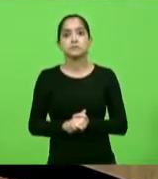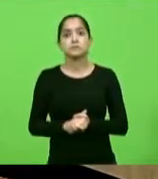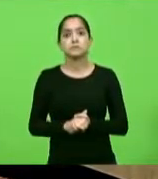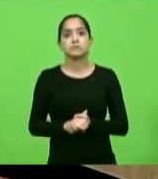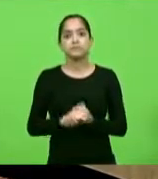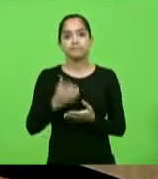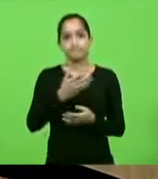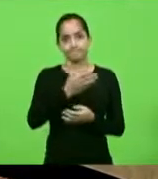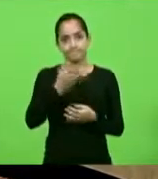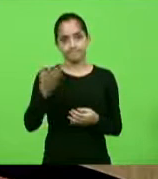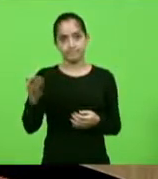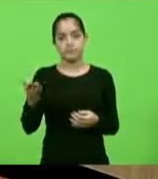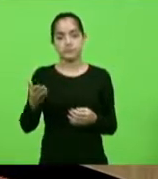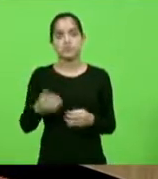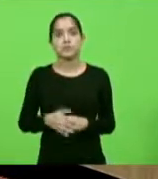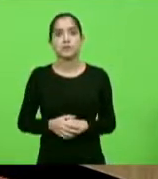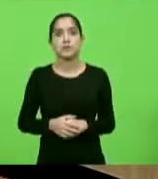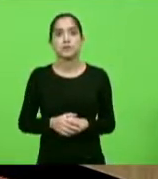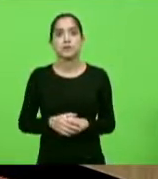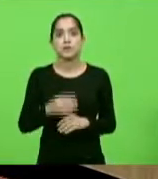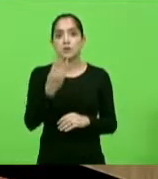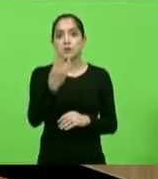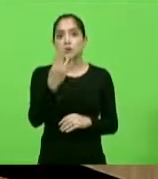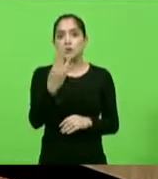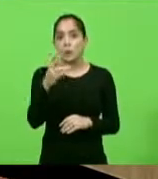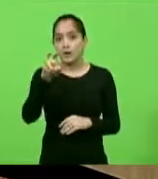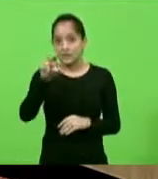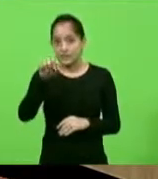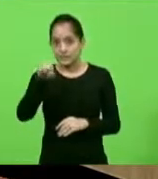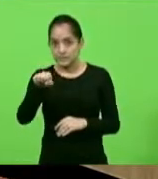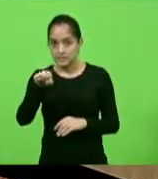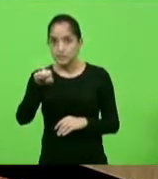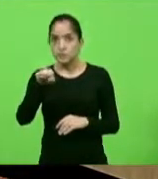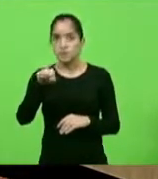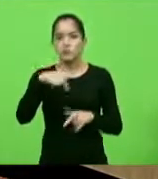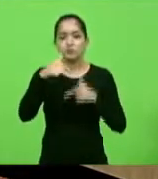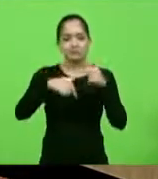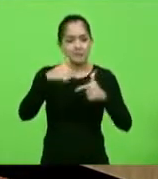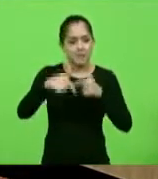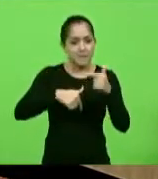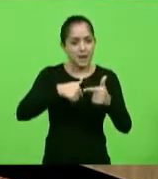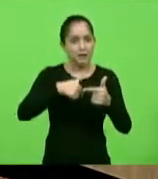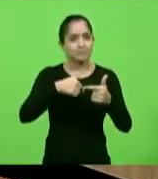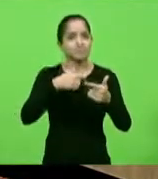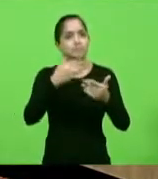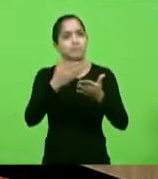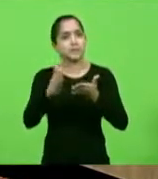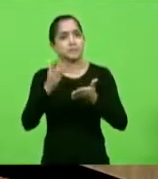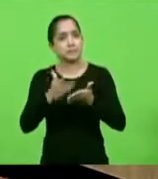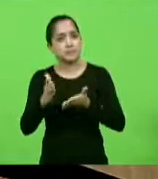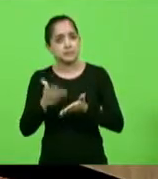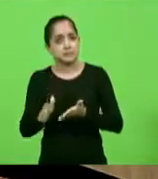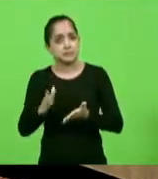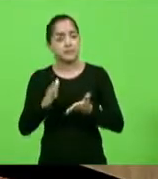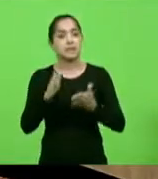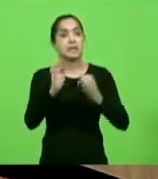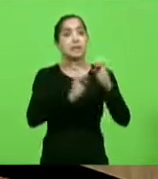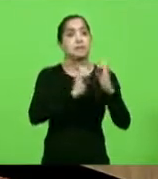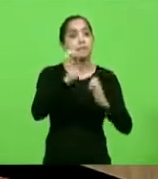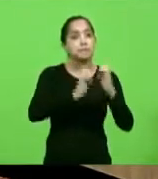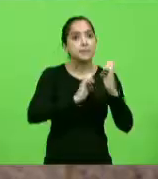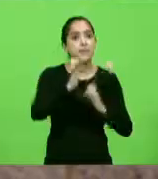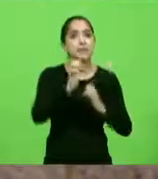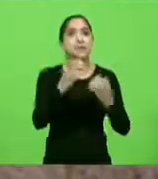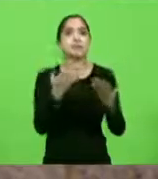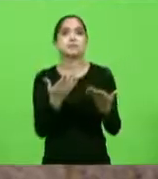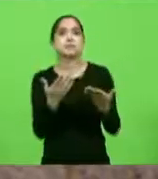senhores, 45 mil empregos já foram perdidos, quase 30% das empresas do setor de bares